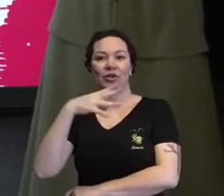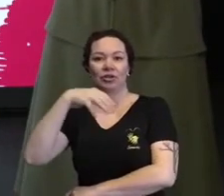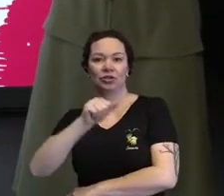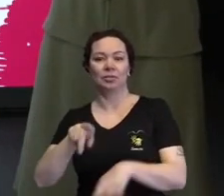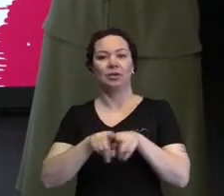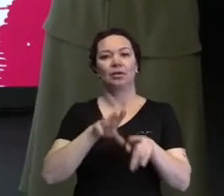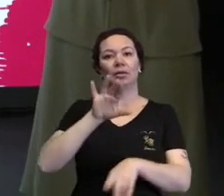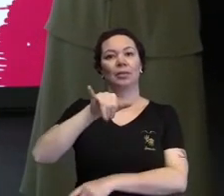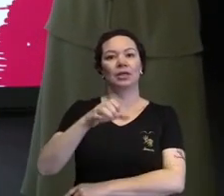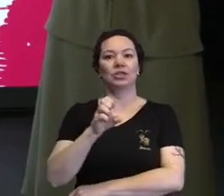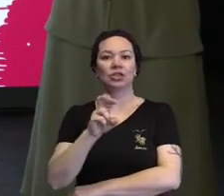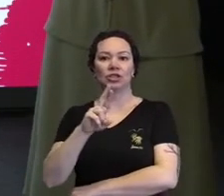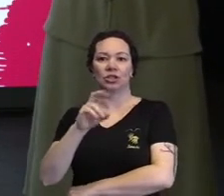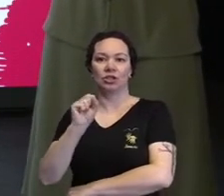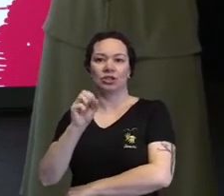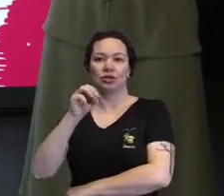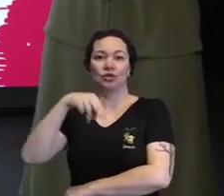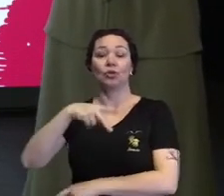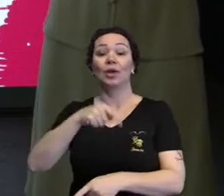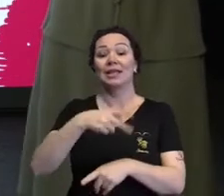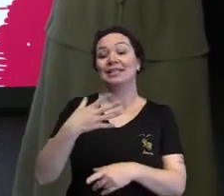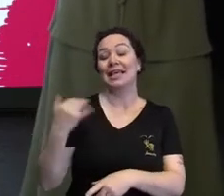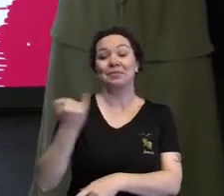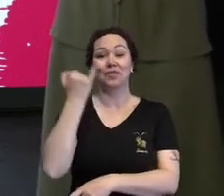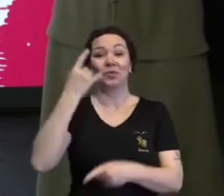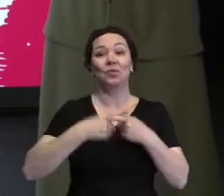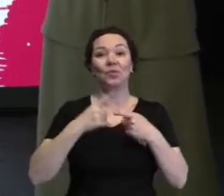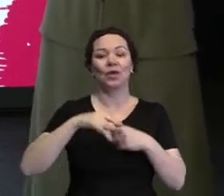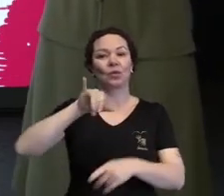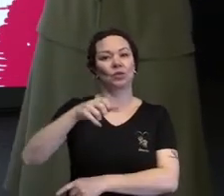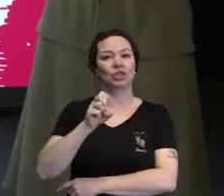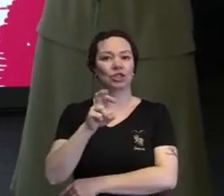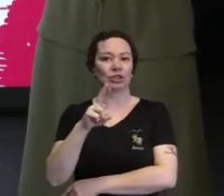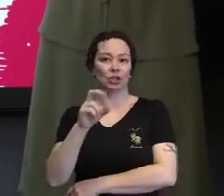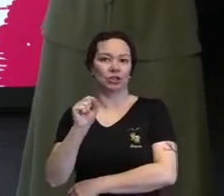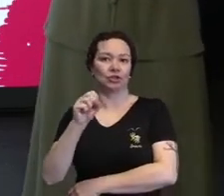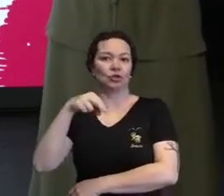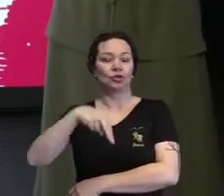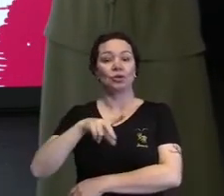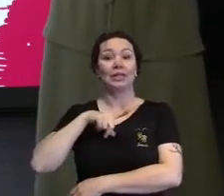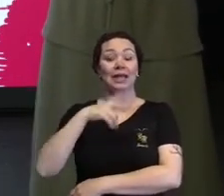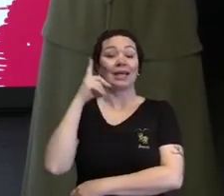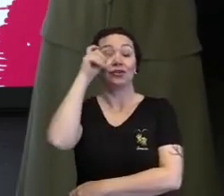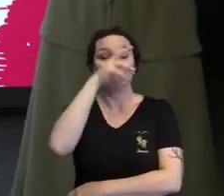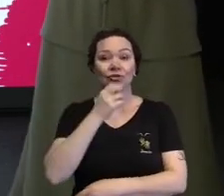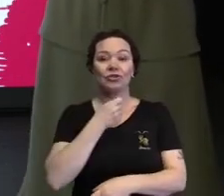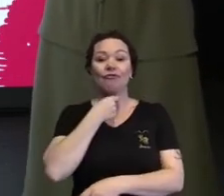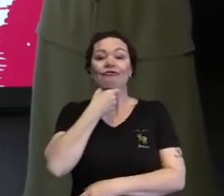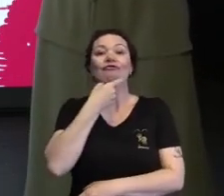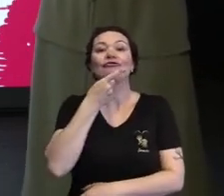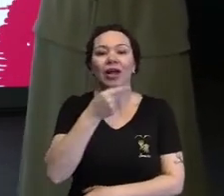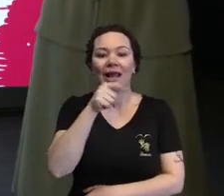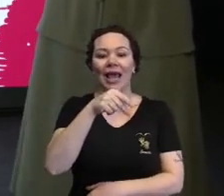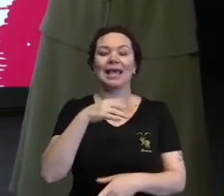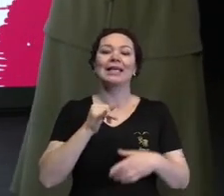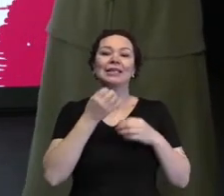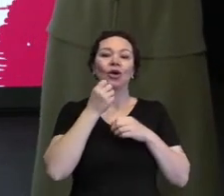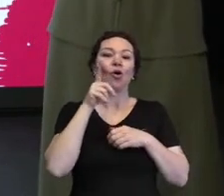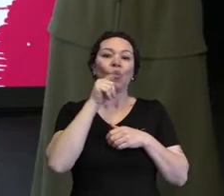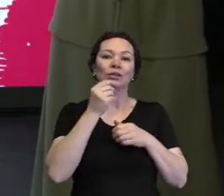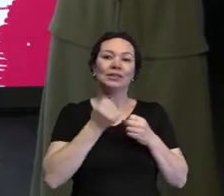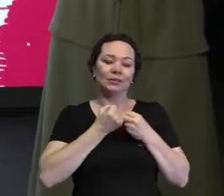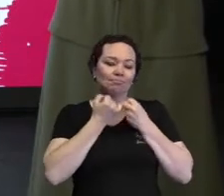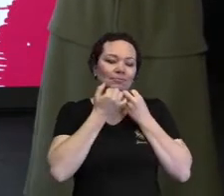momento é muito especial, porque o Gerson tem dificuldade de fala e ele conseguiu expressar o sentimento da falta do pai dele. Foi no